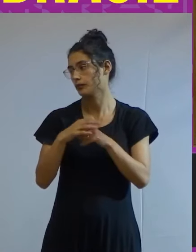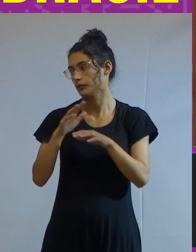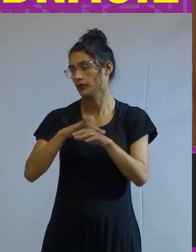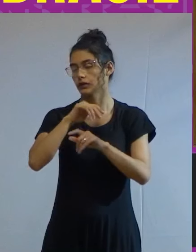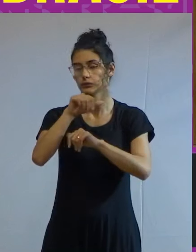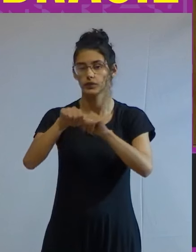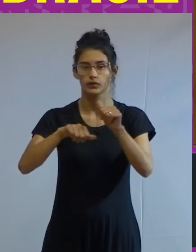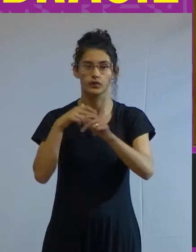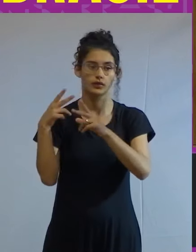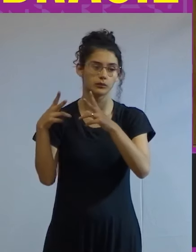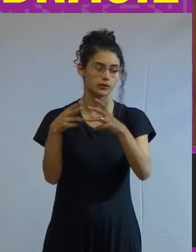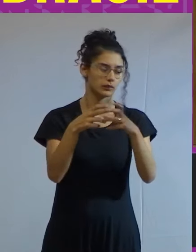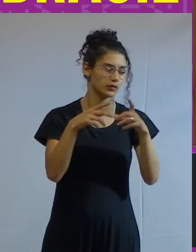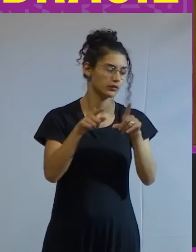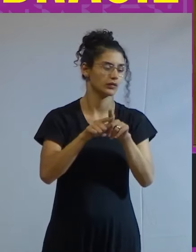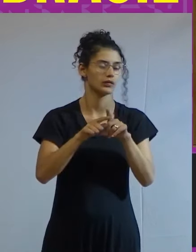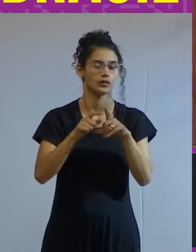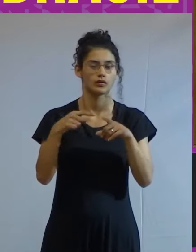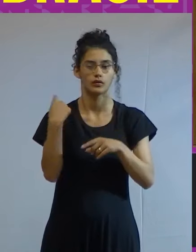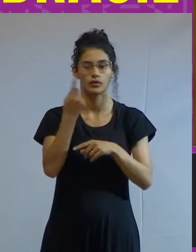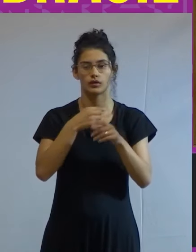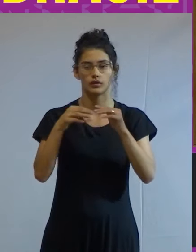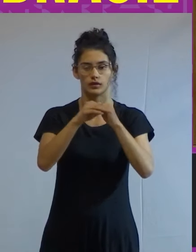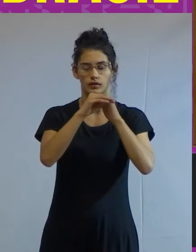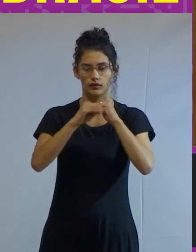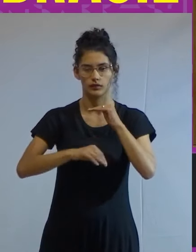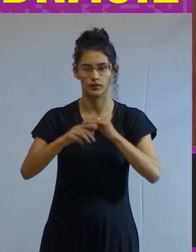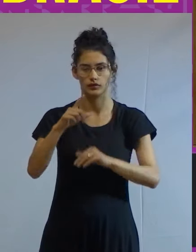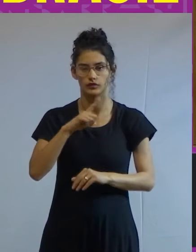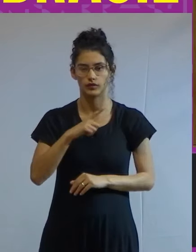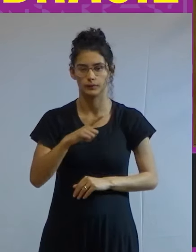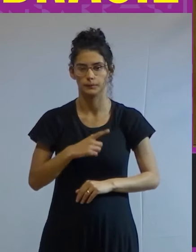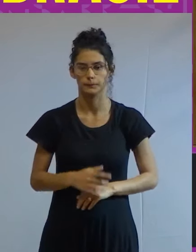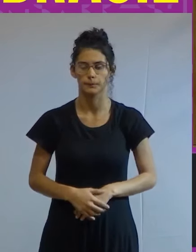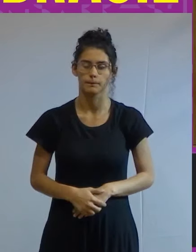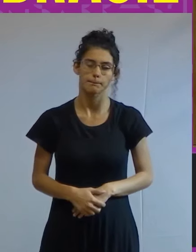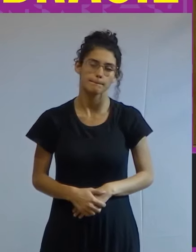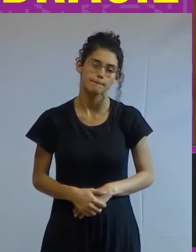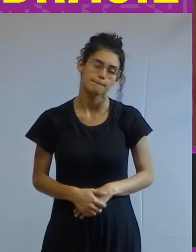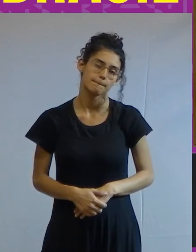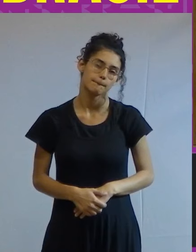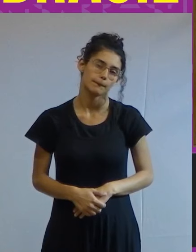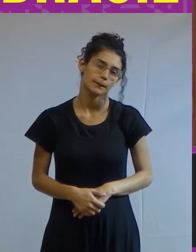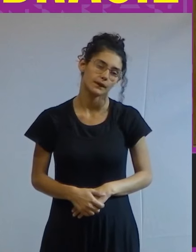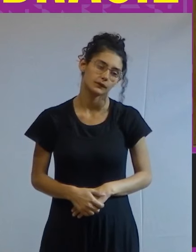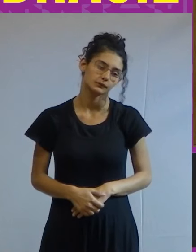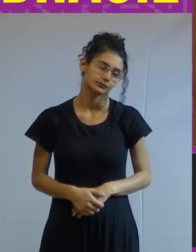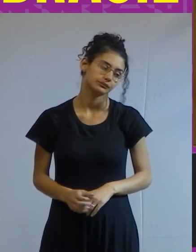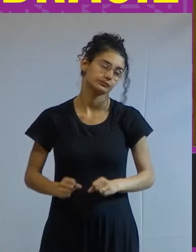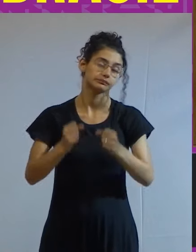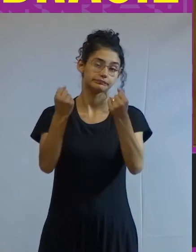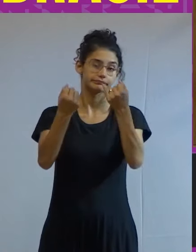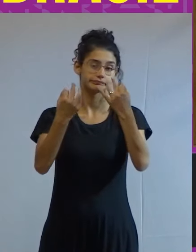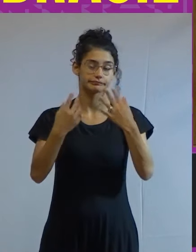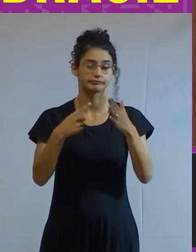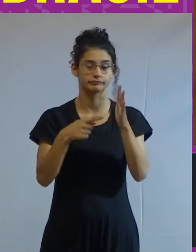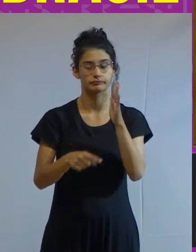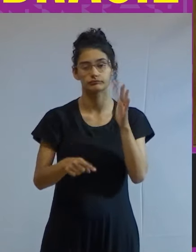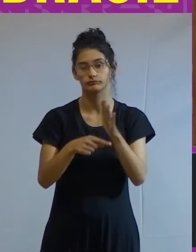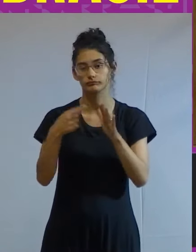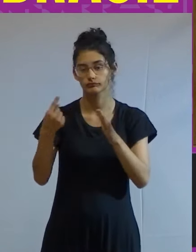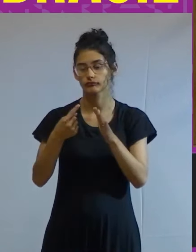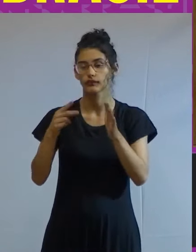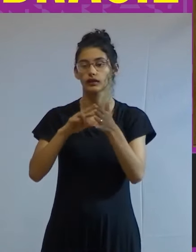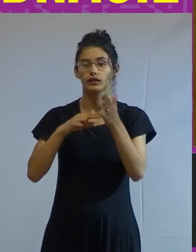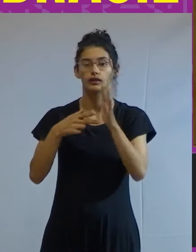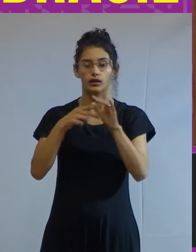mudanças tectônicas que o tamanho de nossa desigualdade requer de todo modo algo pode ser dito em primeiro lugar que